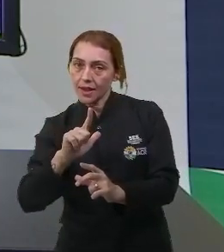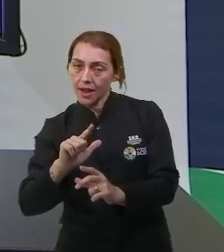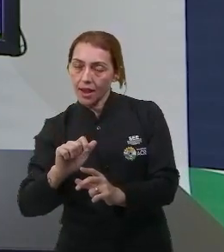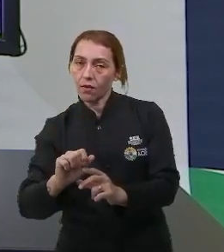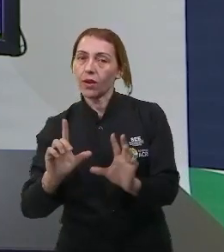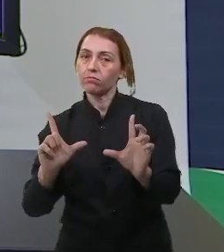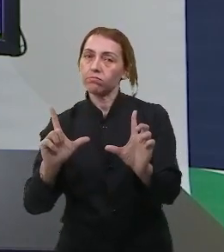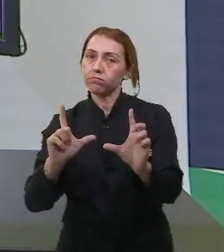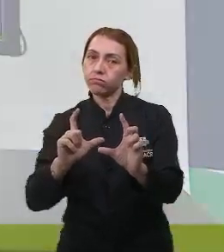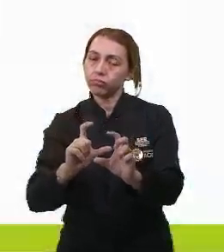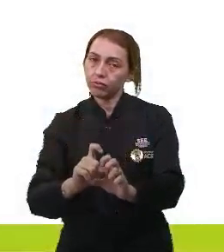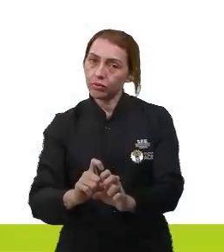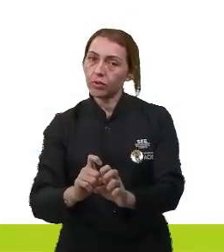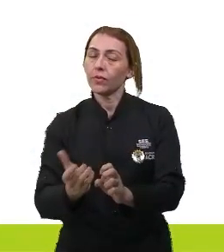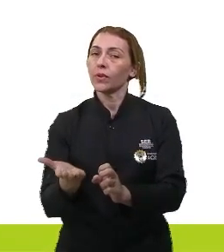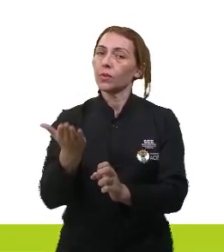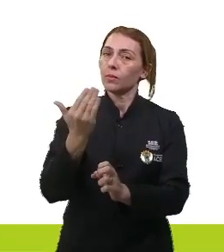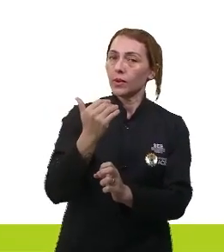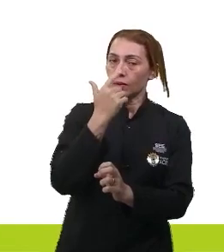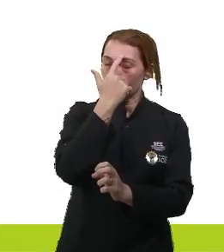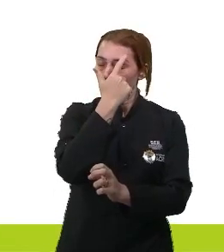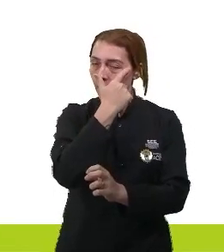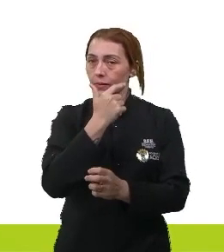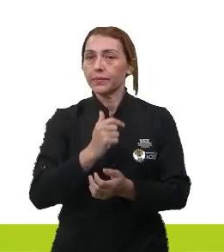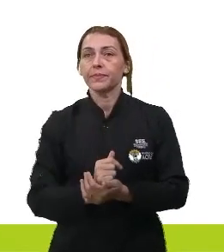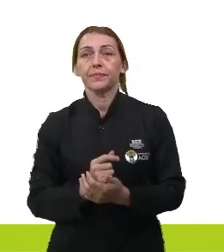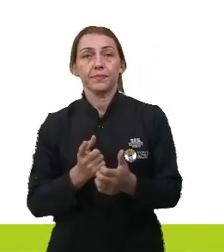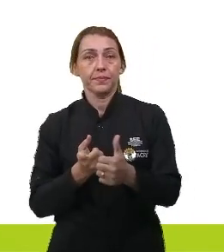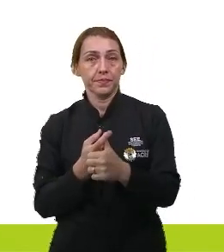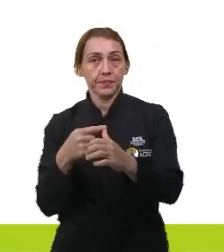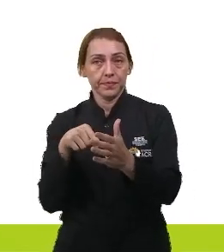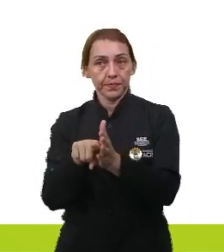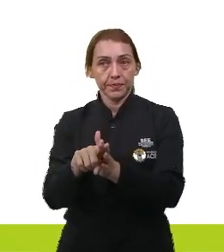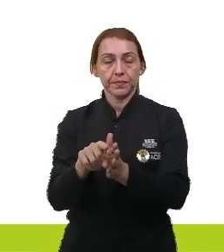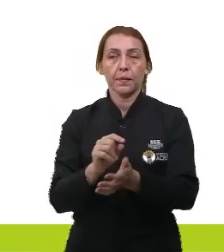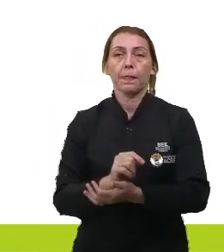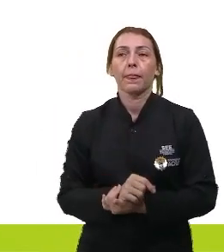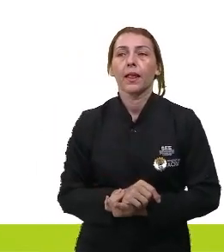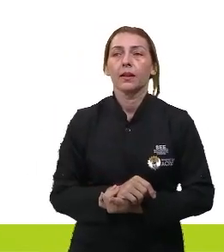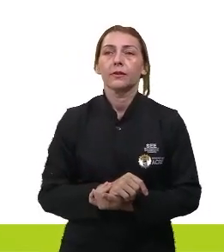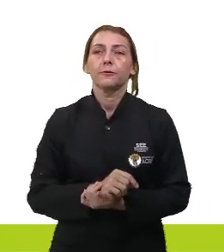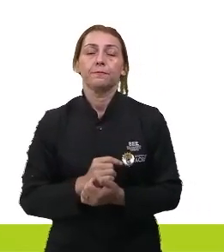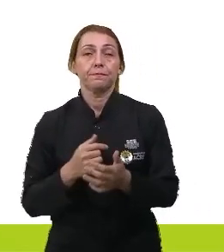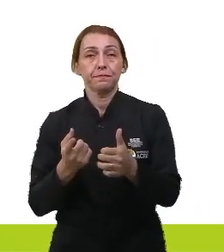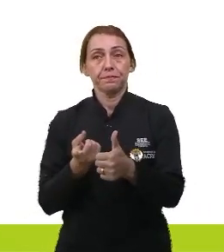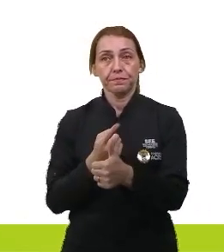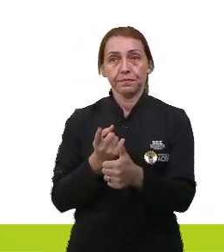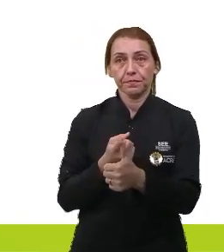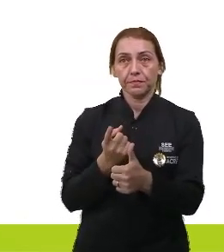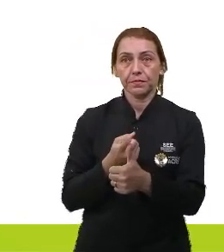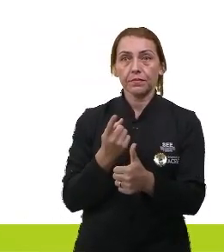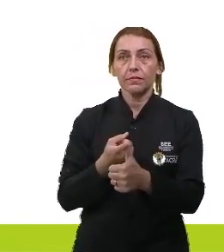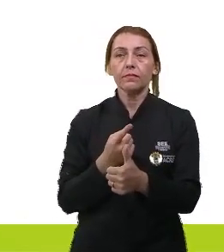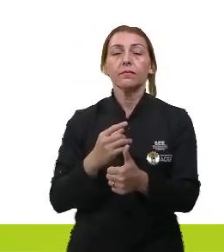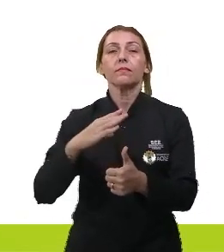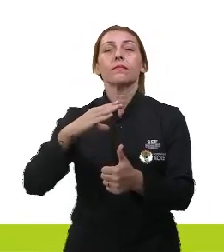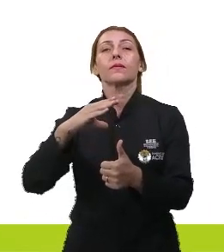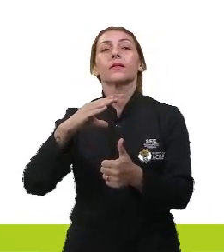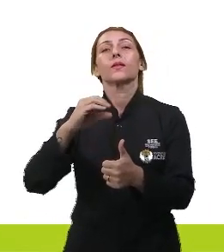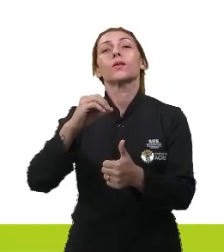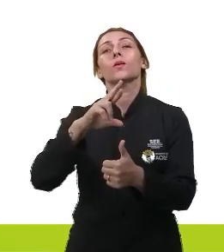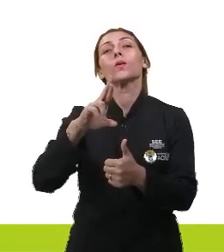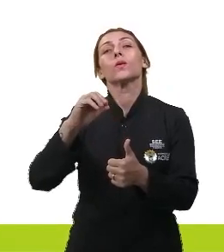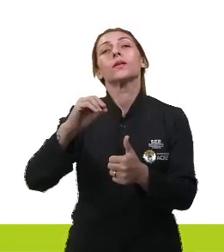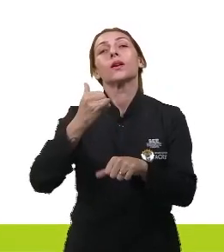reduzir. Então, vem comigo aqui, na primeira questão. Primeira questão diz o seguinte, a